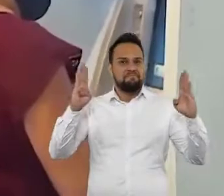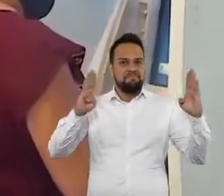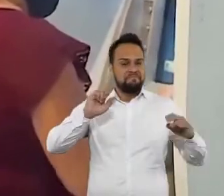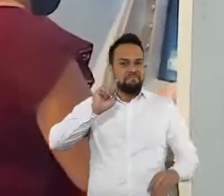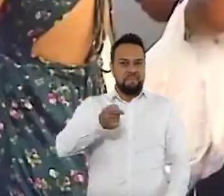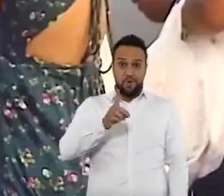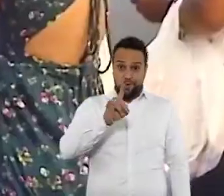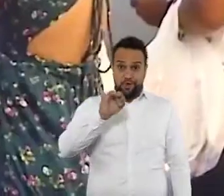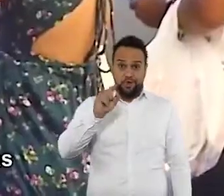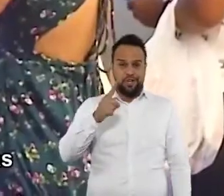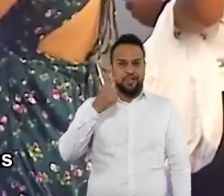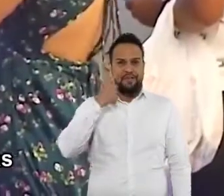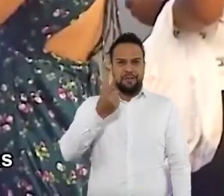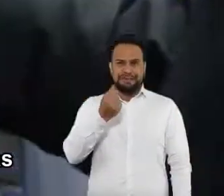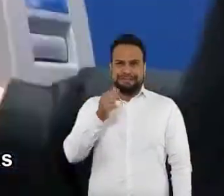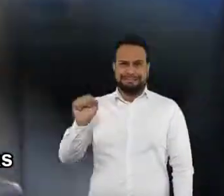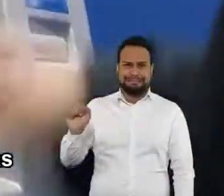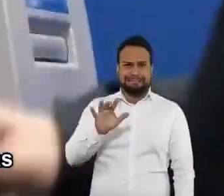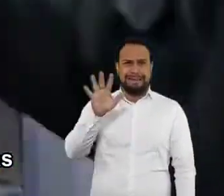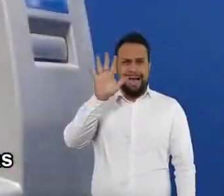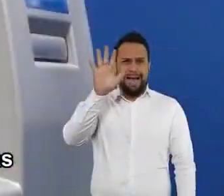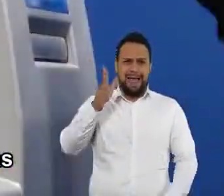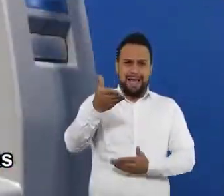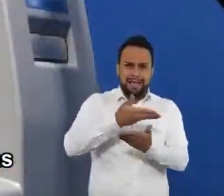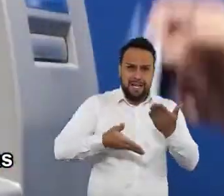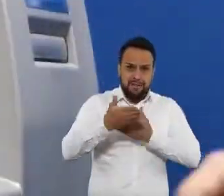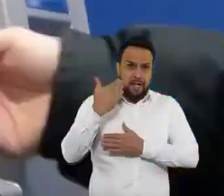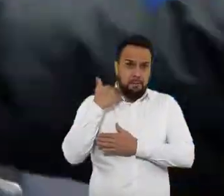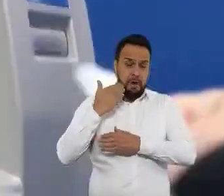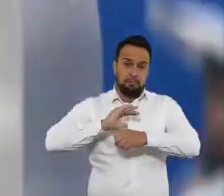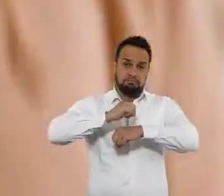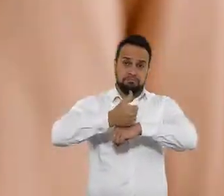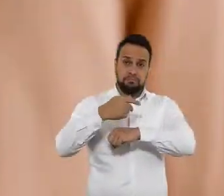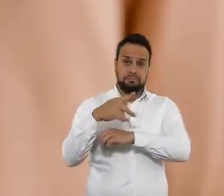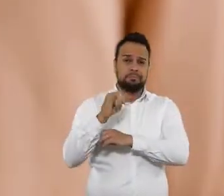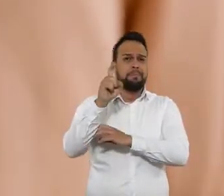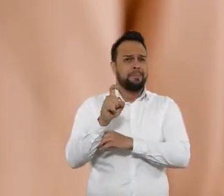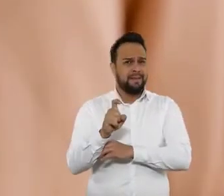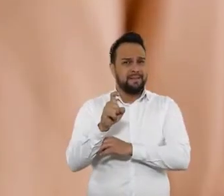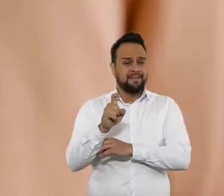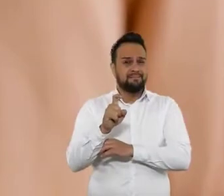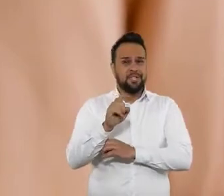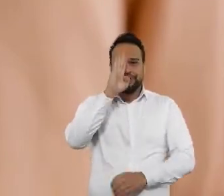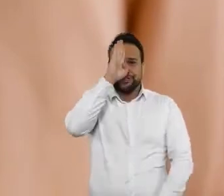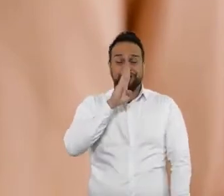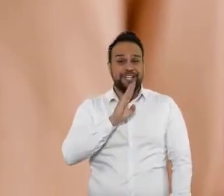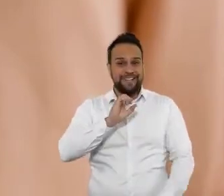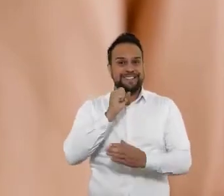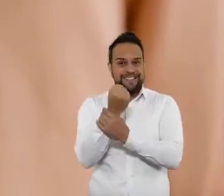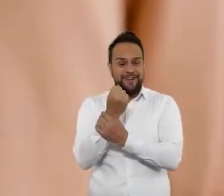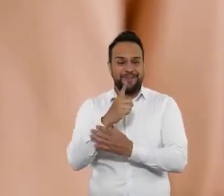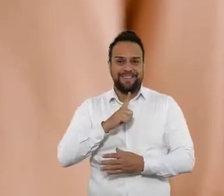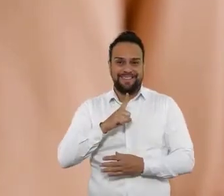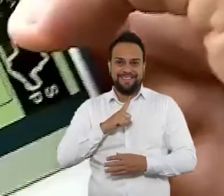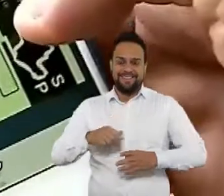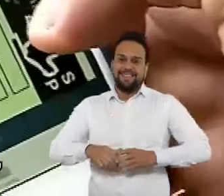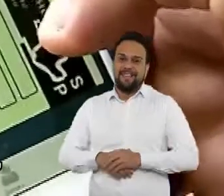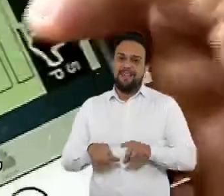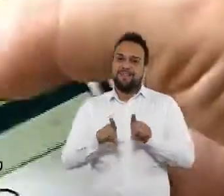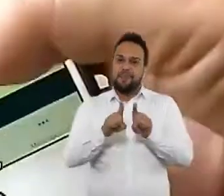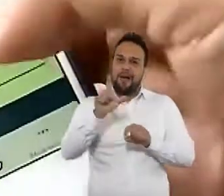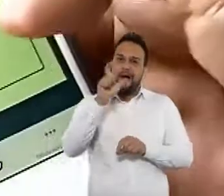Em mil dias, vimos as caras transferências bancárias serem substituídas pelo PIX, gratuito e seguro.